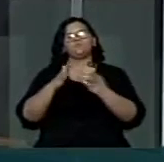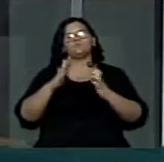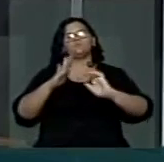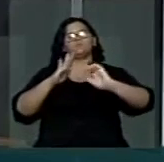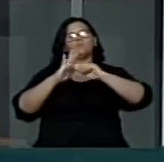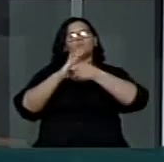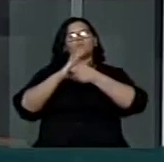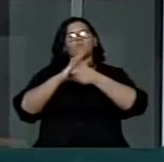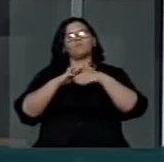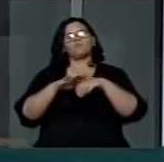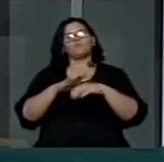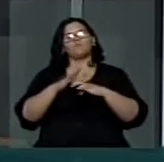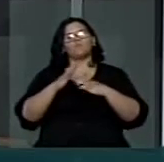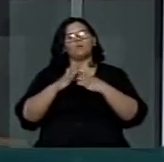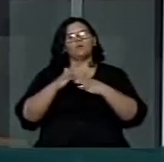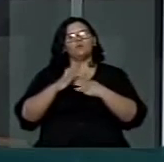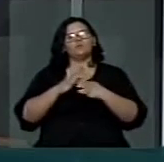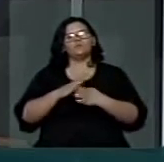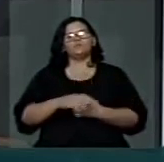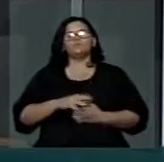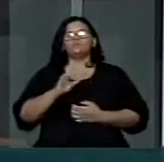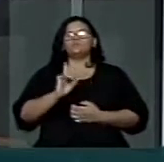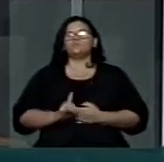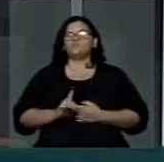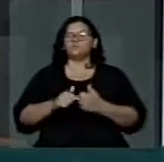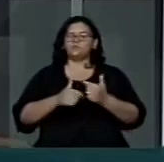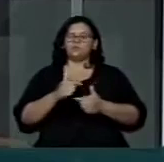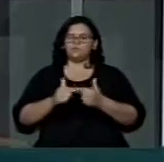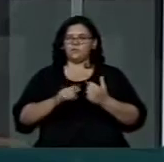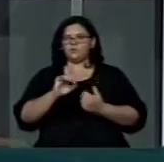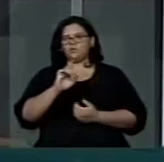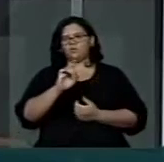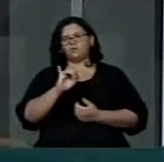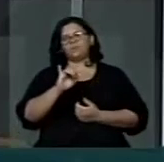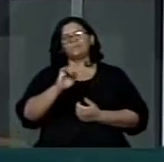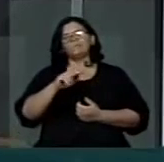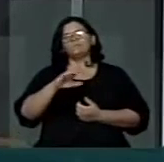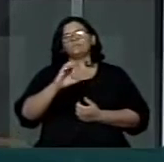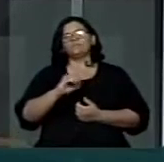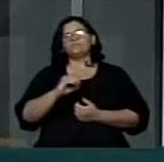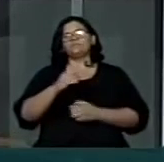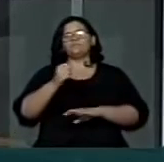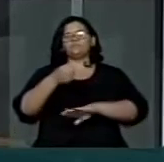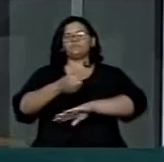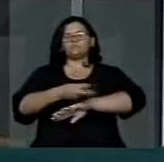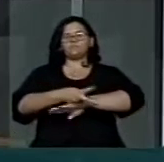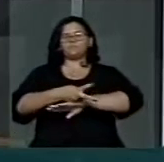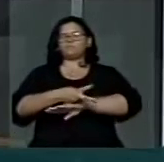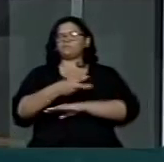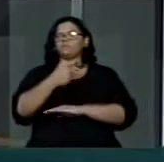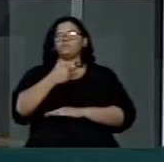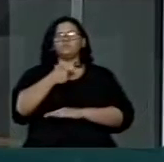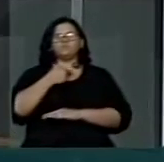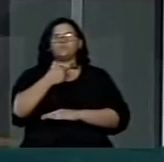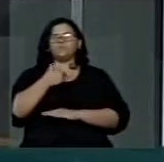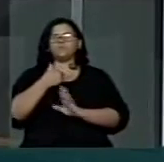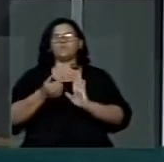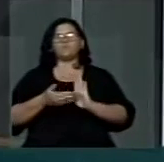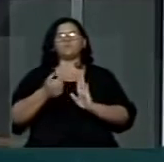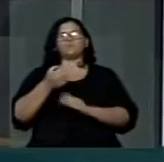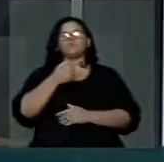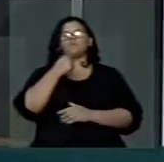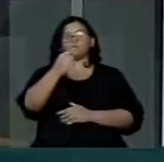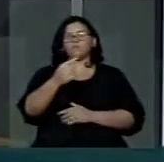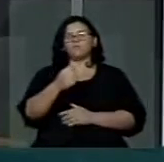planta. Senhor presidente, o direito ao trabalho digno, ao emprego, deveria ser um direito inalienável, garantido